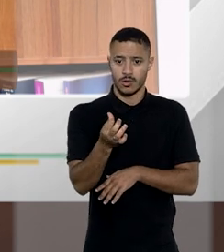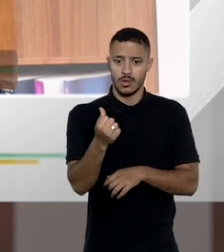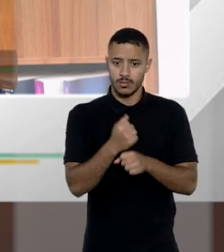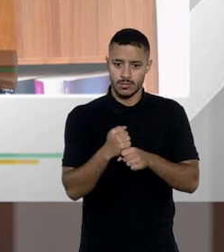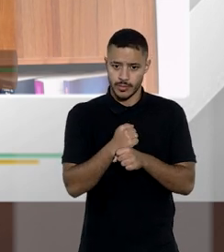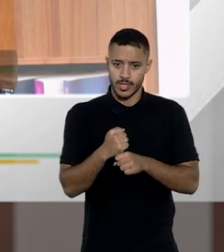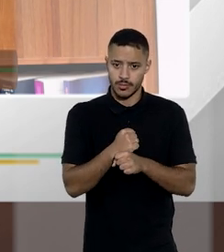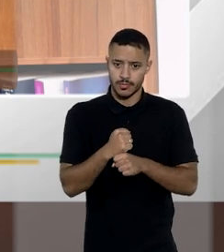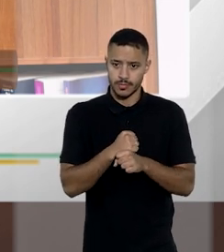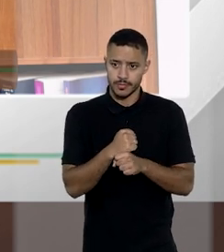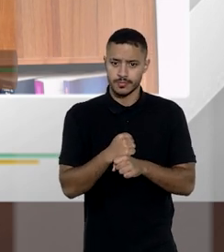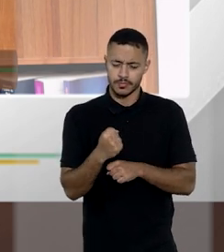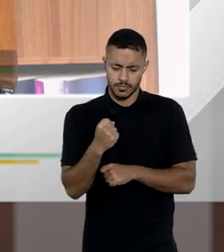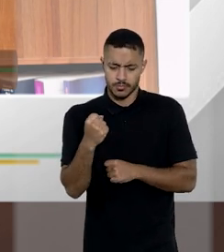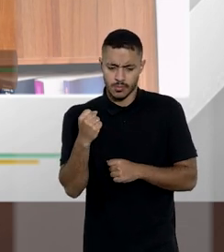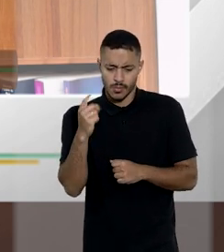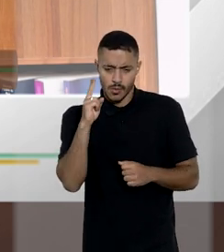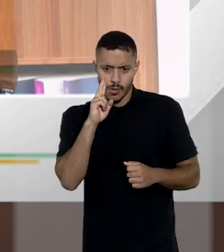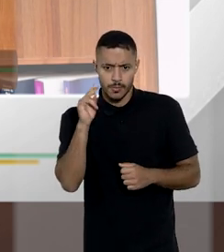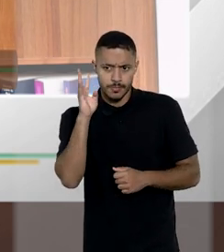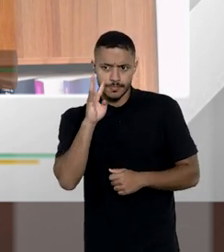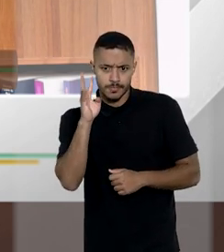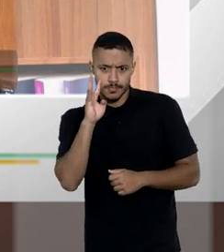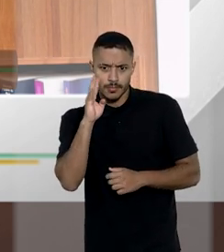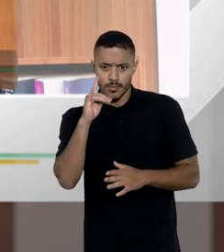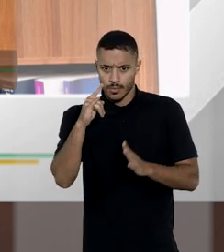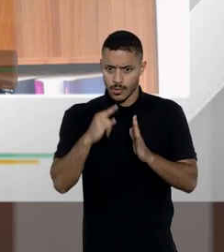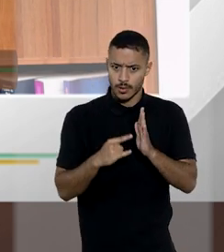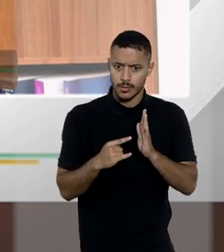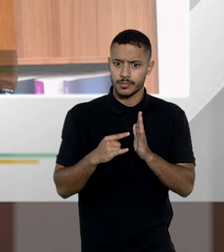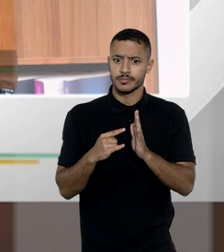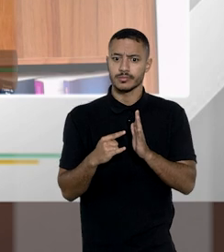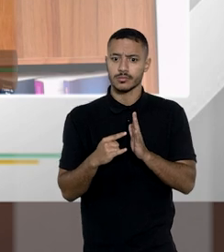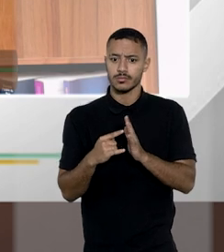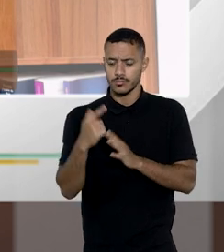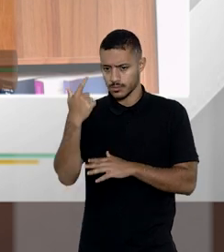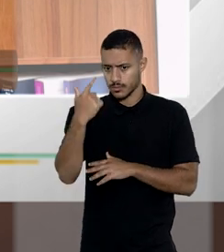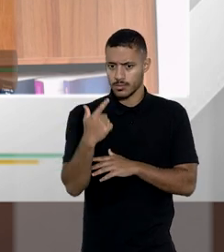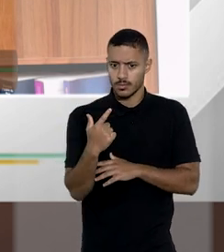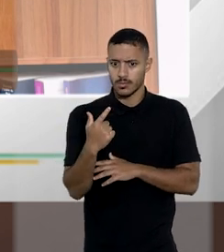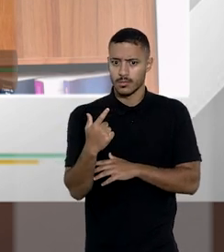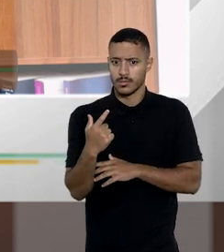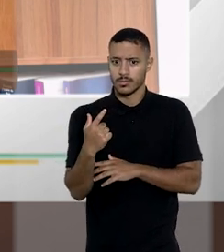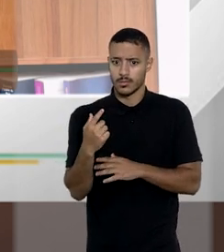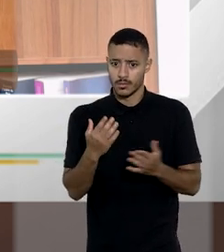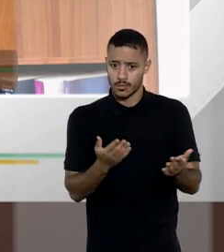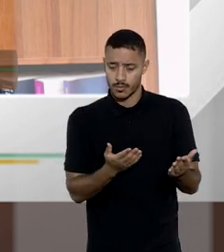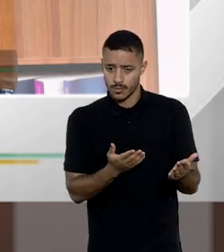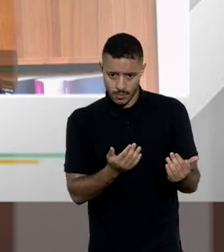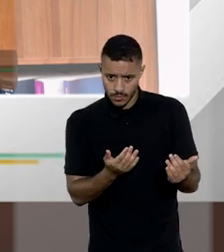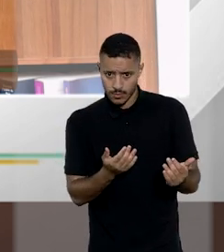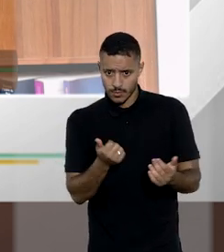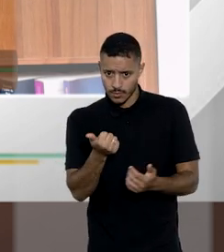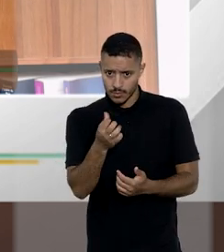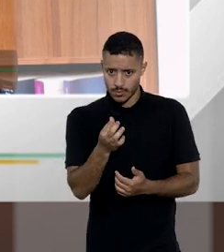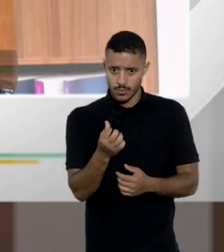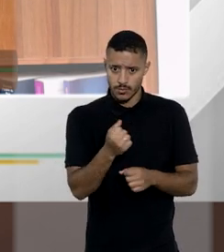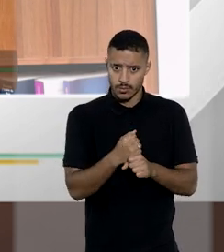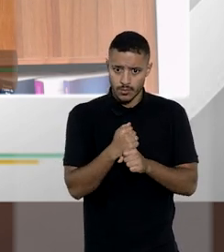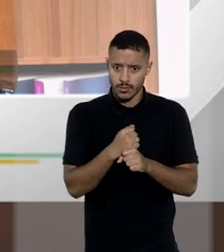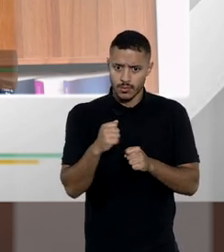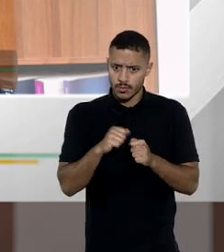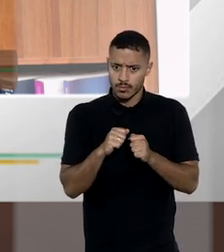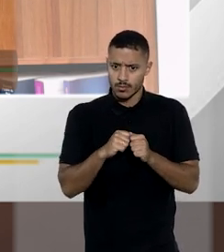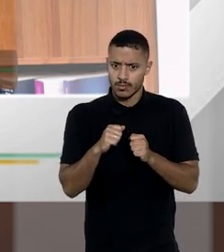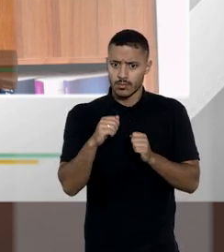16 anos e olha só que interessante considerando que o testamento é ato personalíssimo este adolescente de 16 anos vai